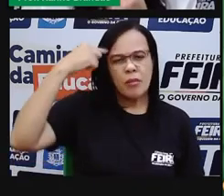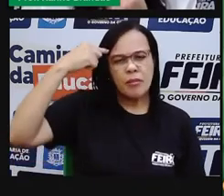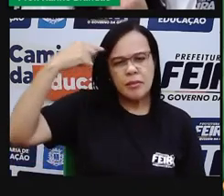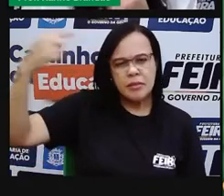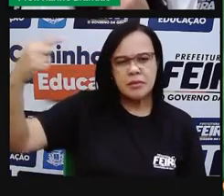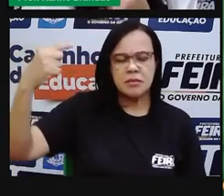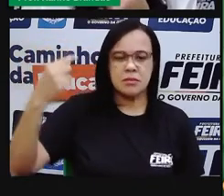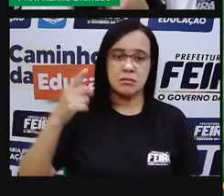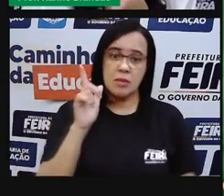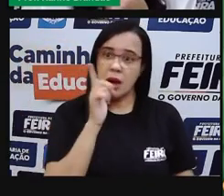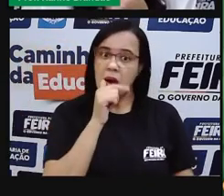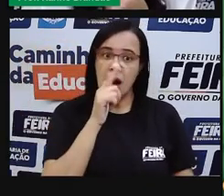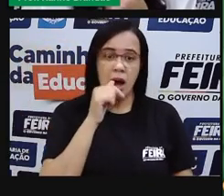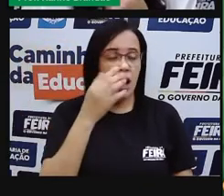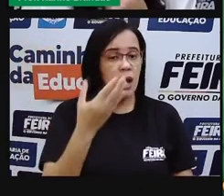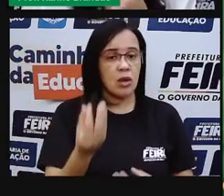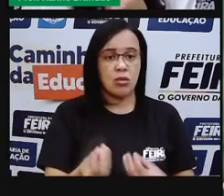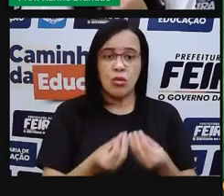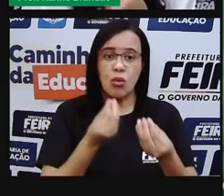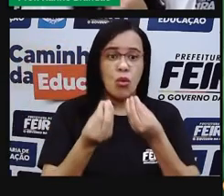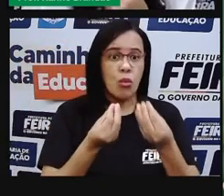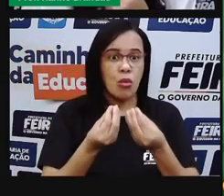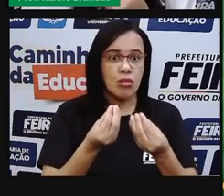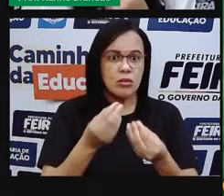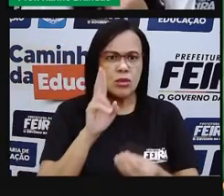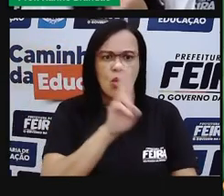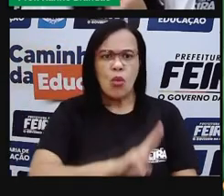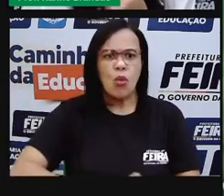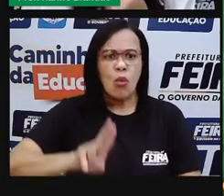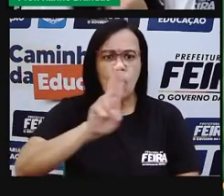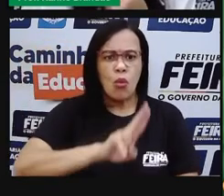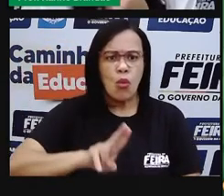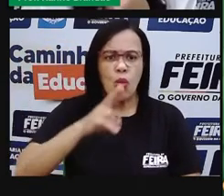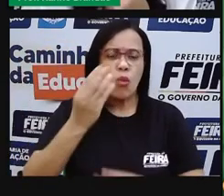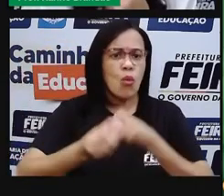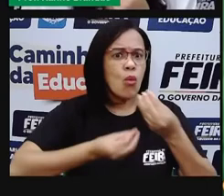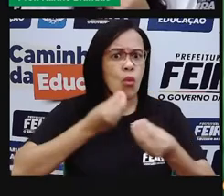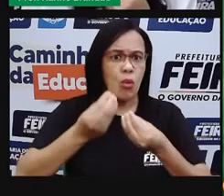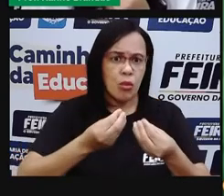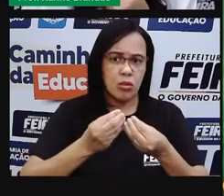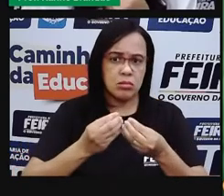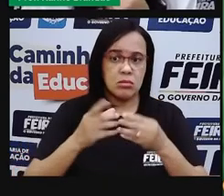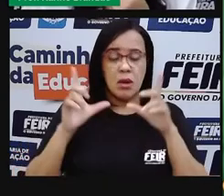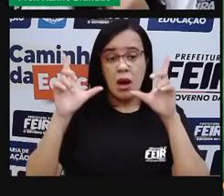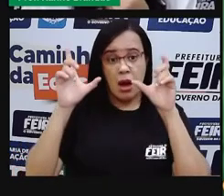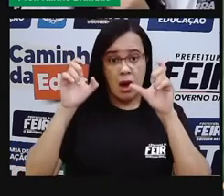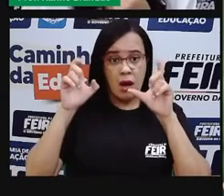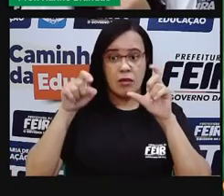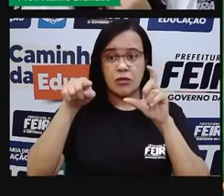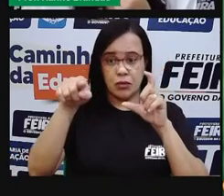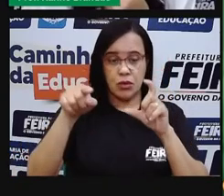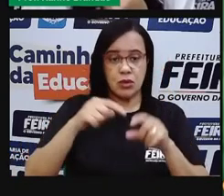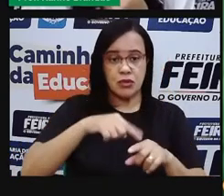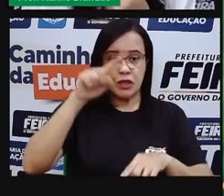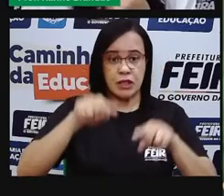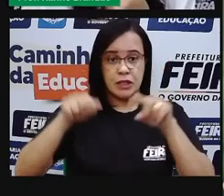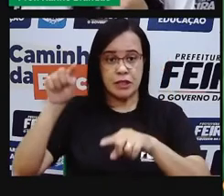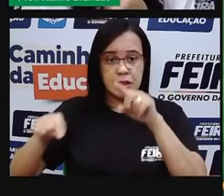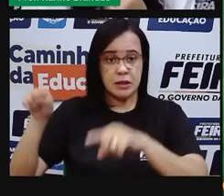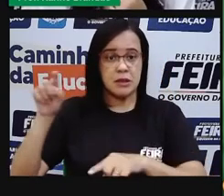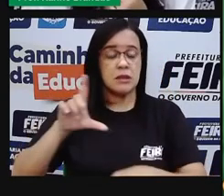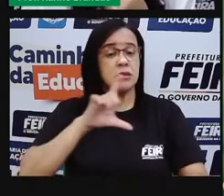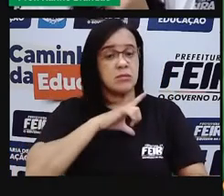essa água. E aí, eu trago essa imagem aqui com algumas porcentagens. Percebam que elas variam um pouco de estudo para